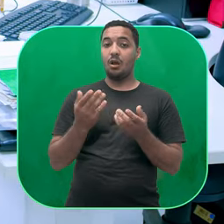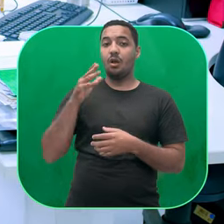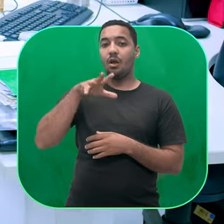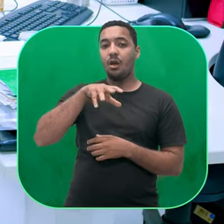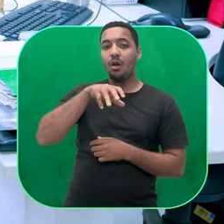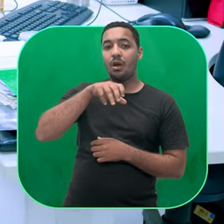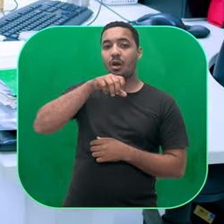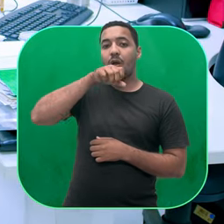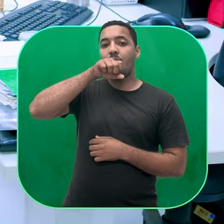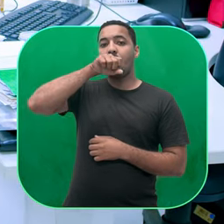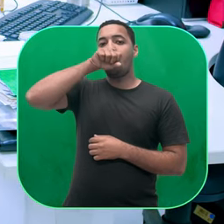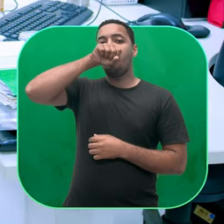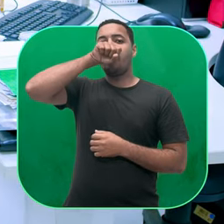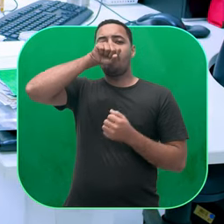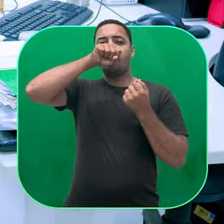Exercício de respiração